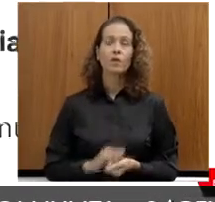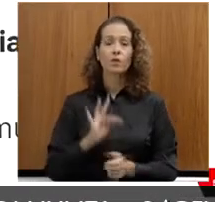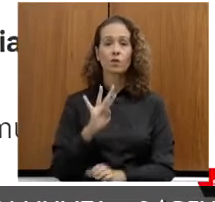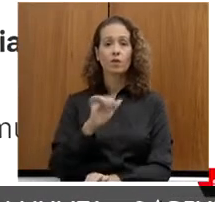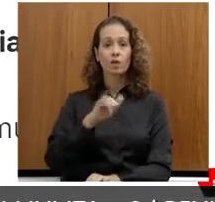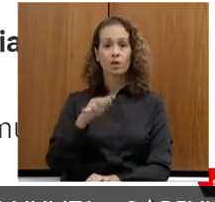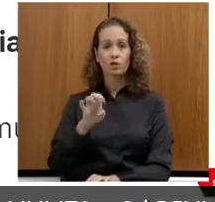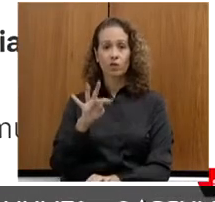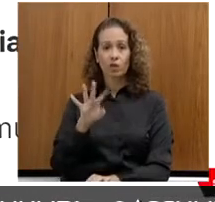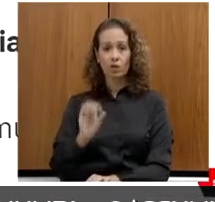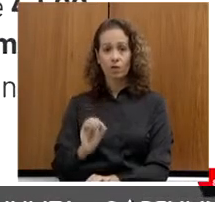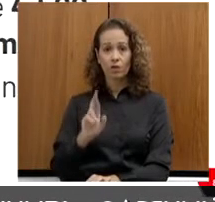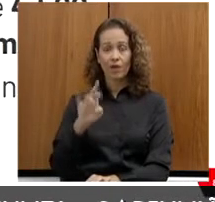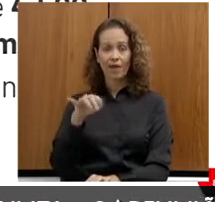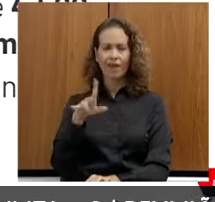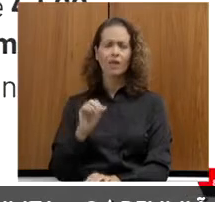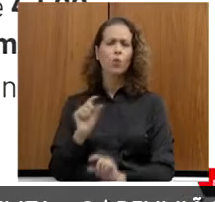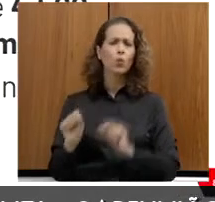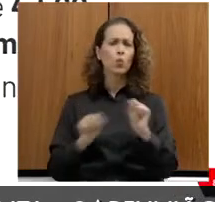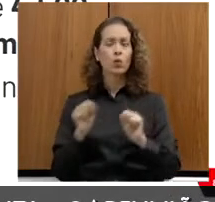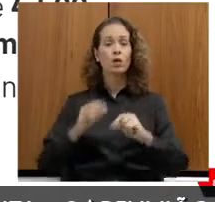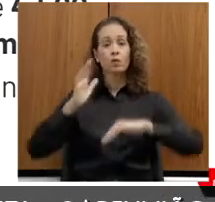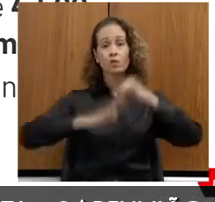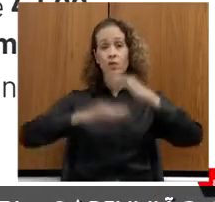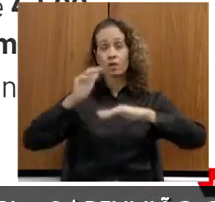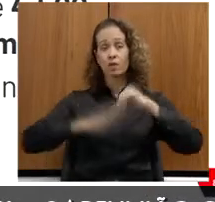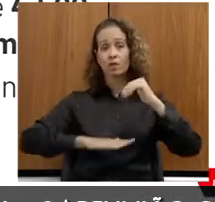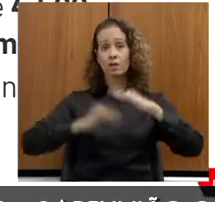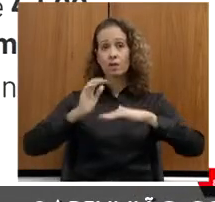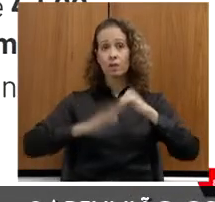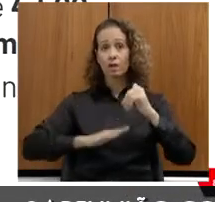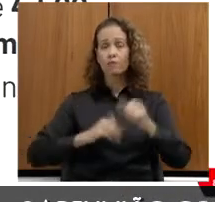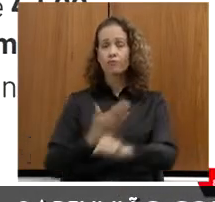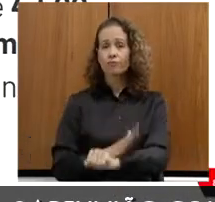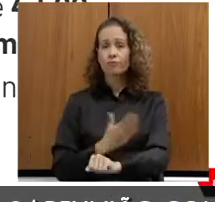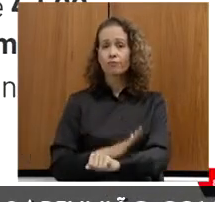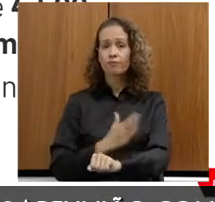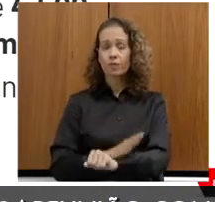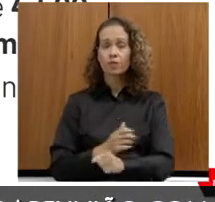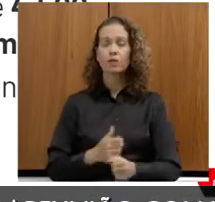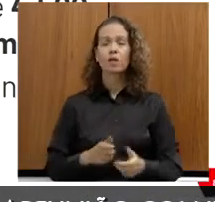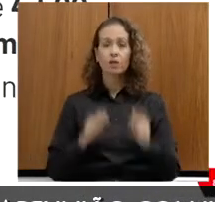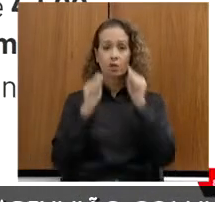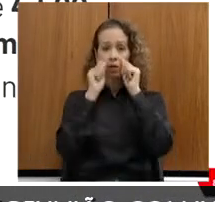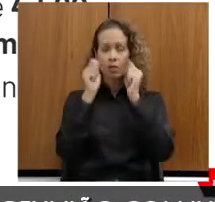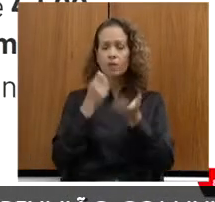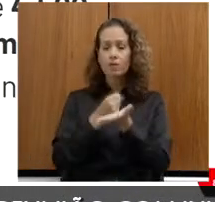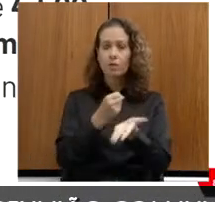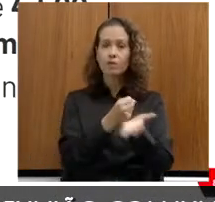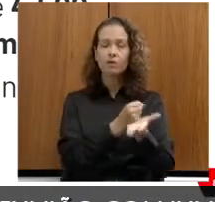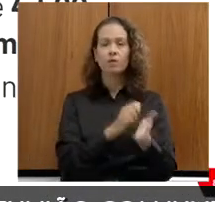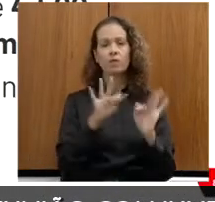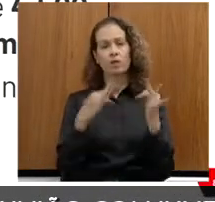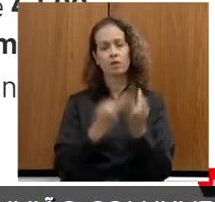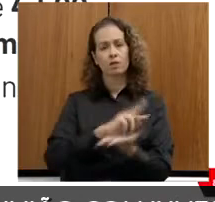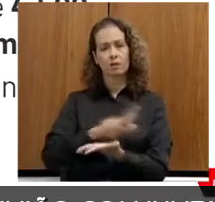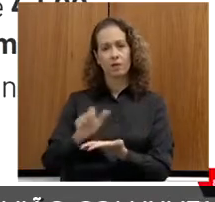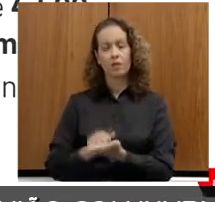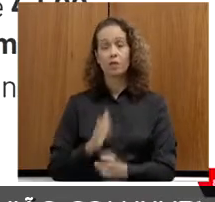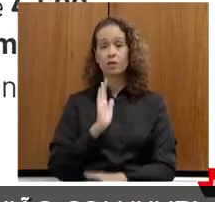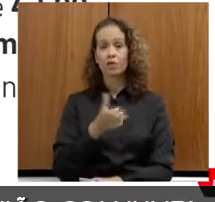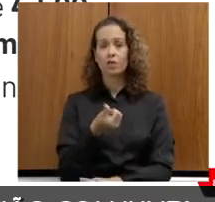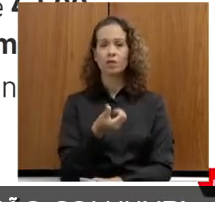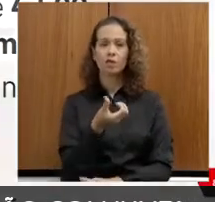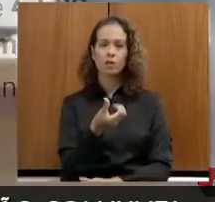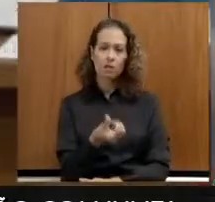é uma formação profissional e assessoramento para essas famílias. Nós já fizemos isso em 16 municípios da região do